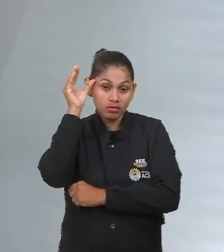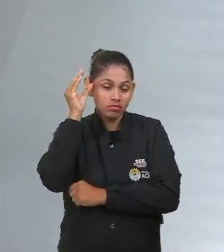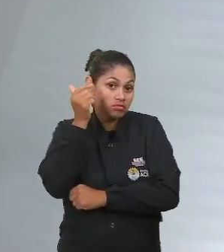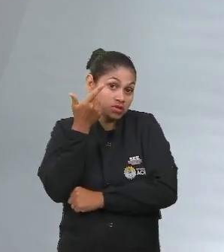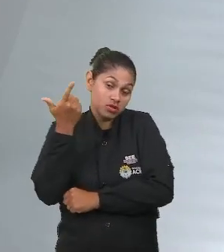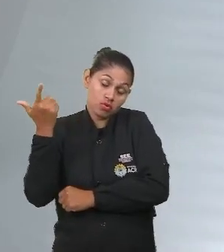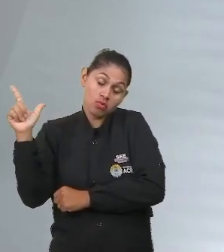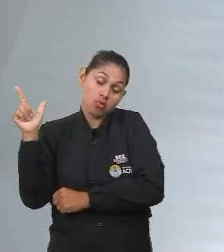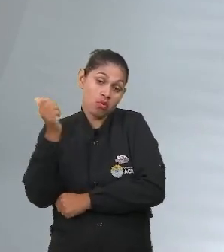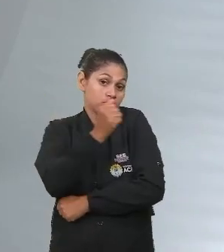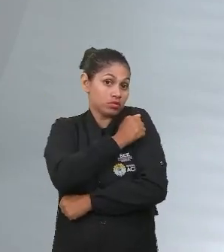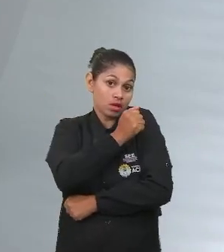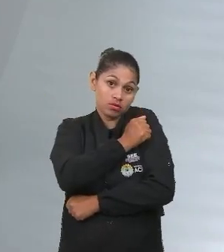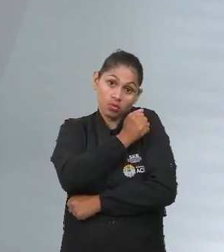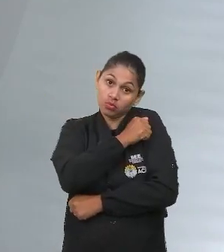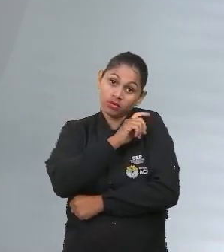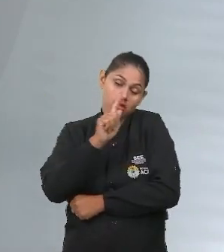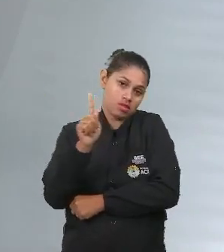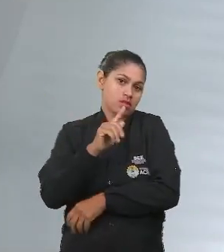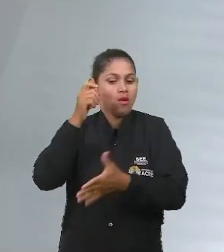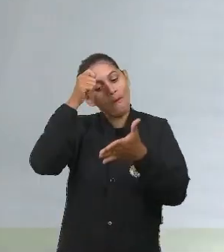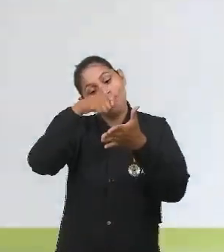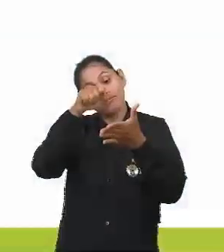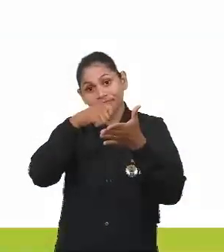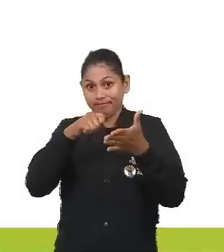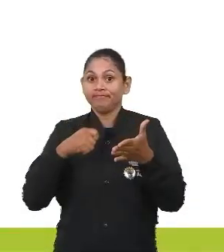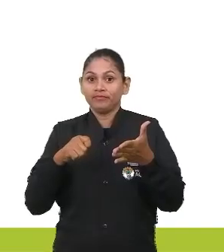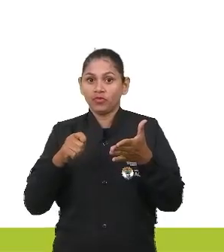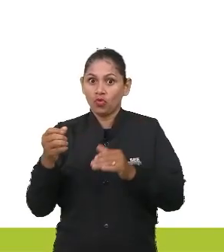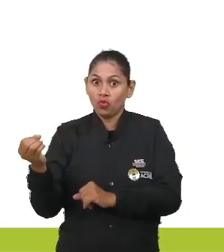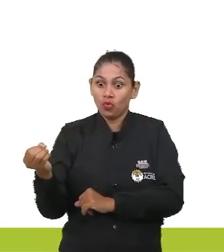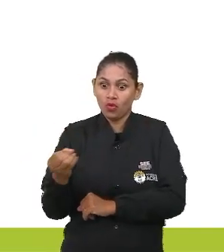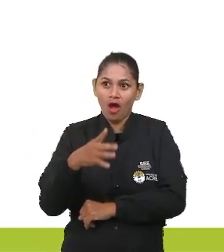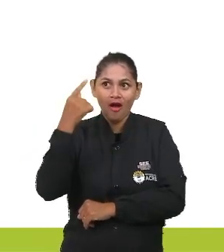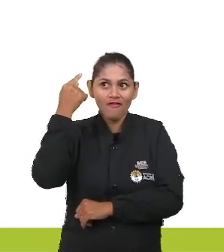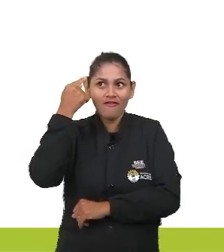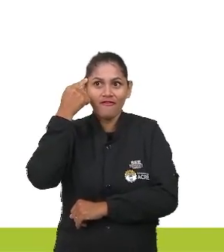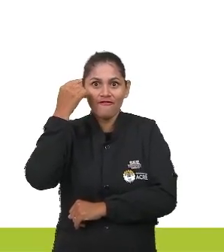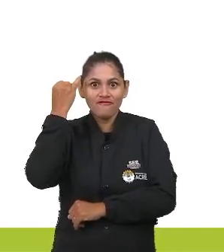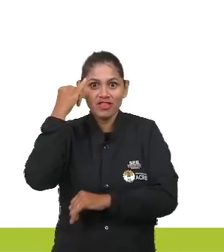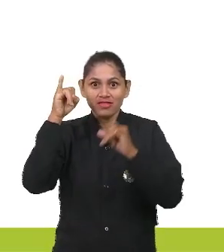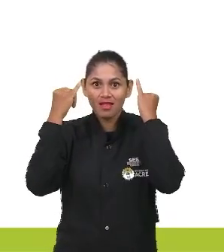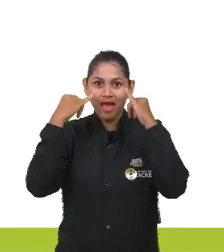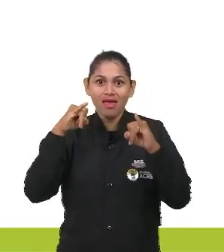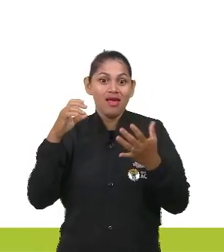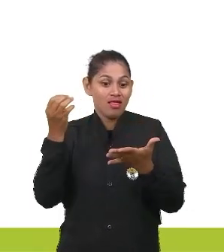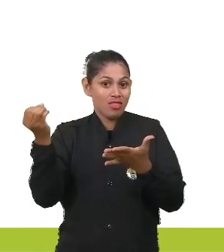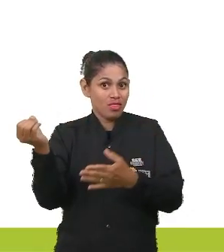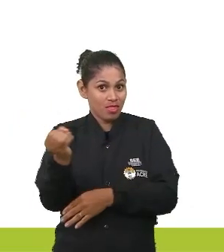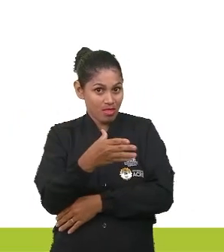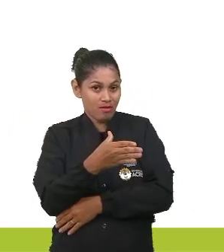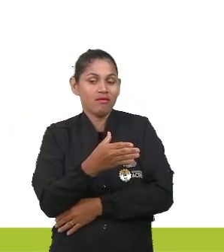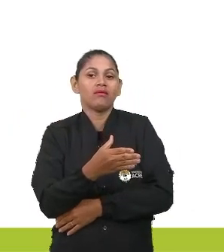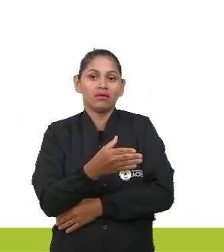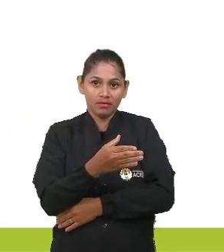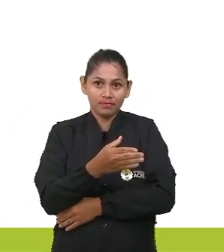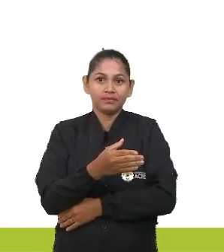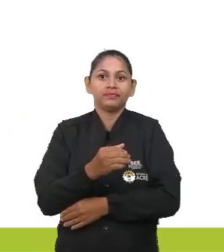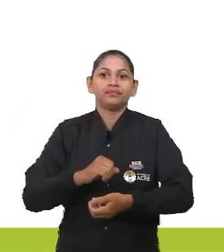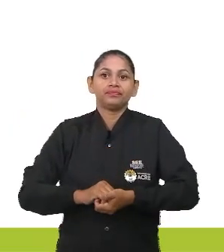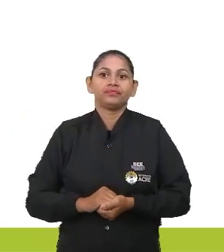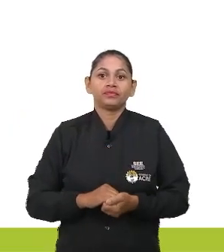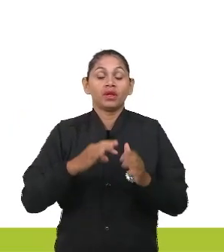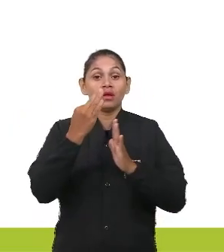não trouxe. Tá bom? Vamos lá. Texto 2. A partir das metas estabelecidas pelo marco legal